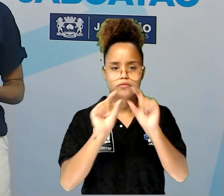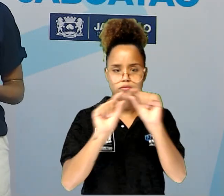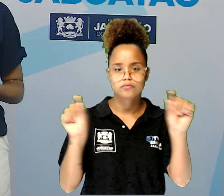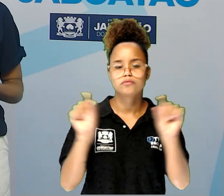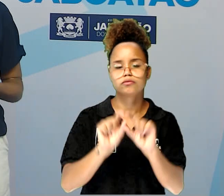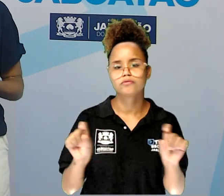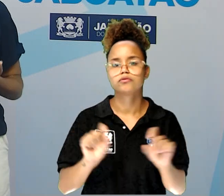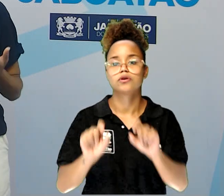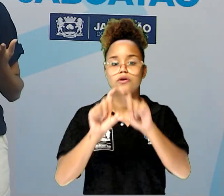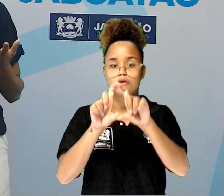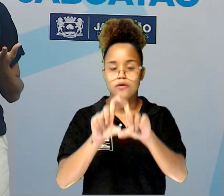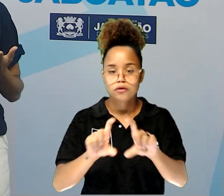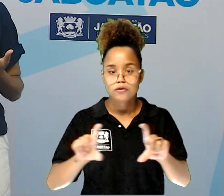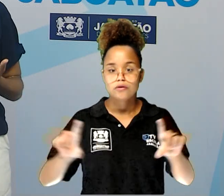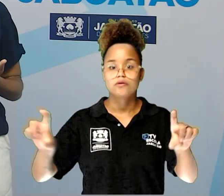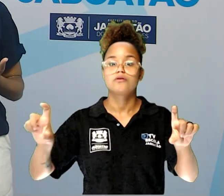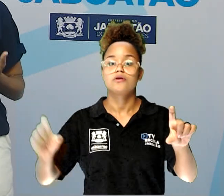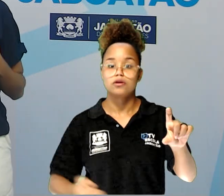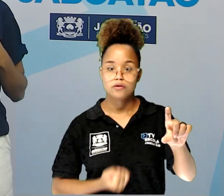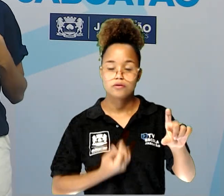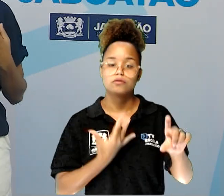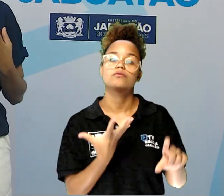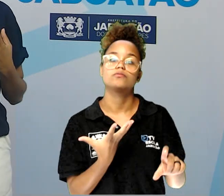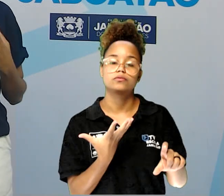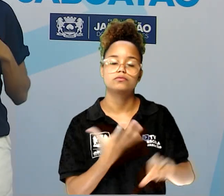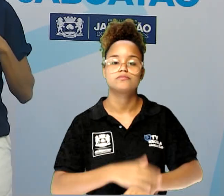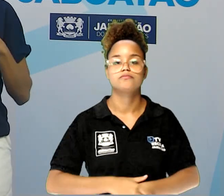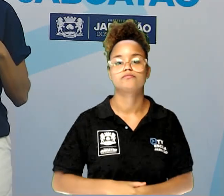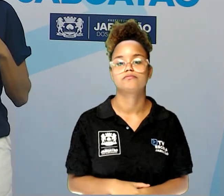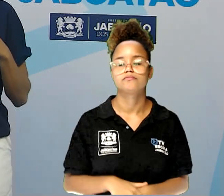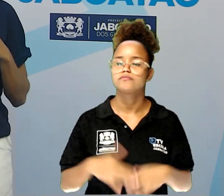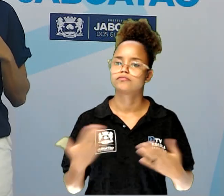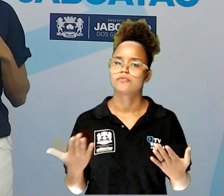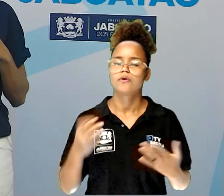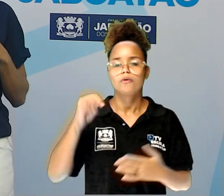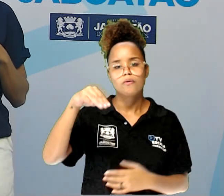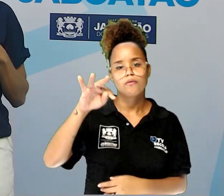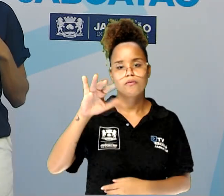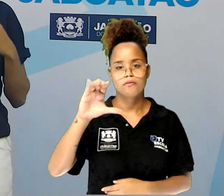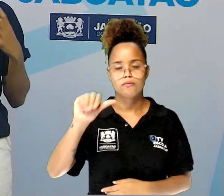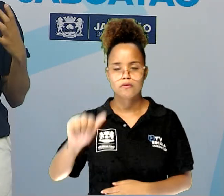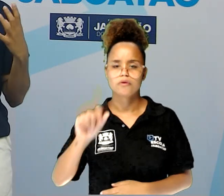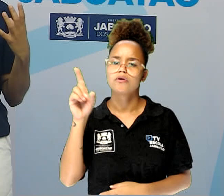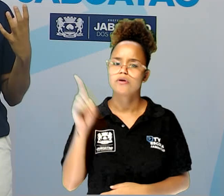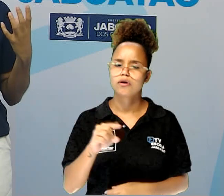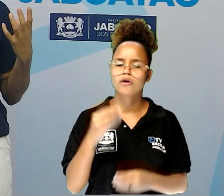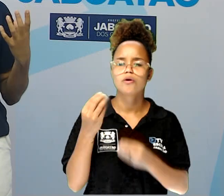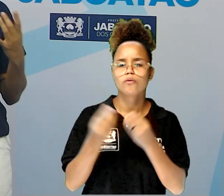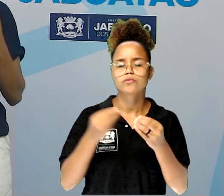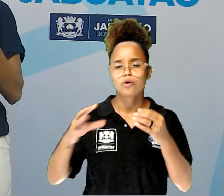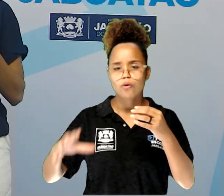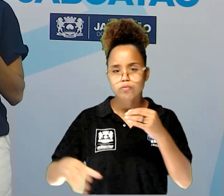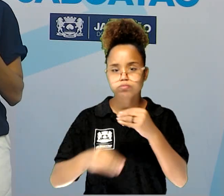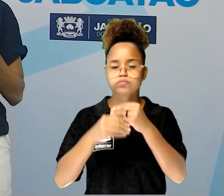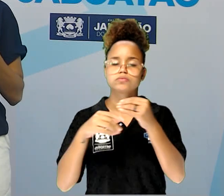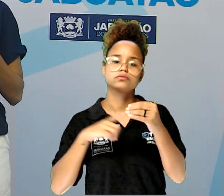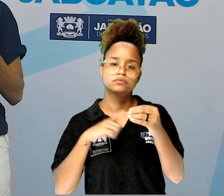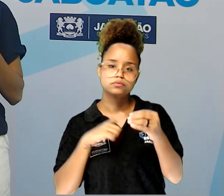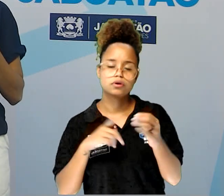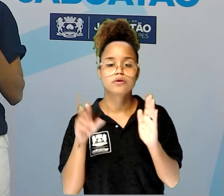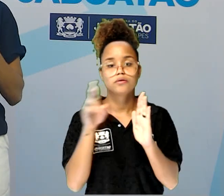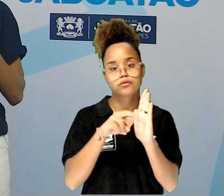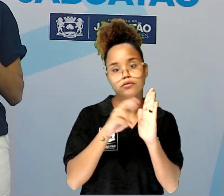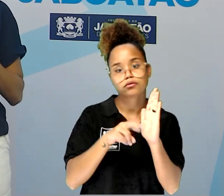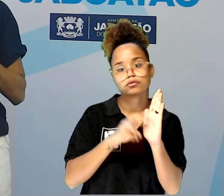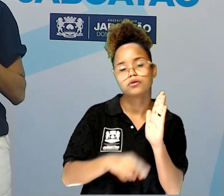estrofe e do poema. A métrica, ela é justamente esse conjunto de regras de você